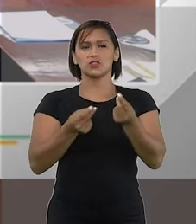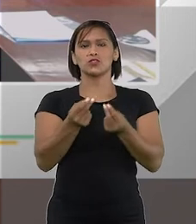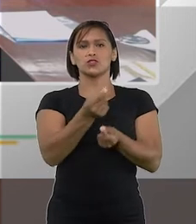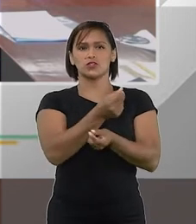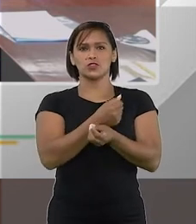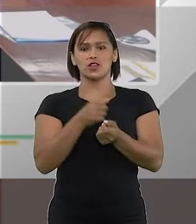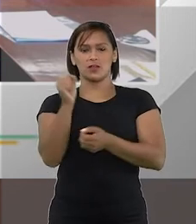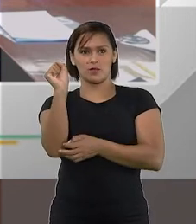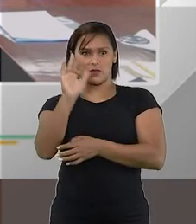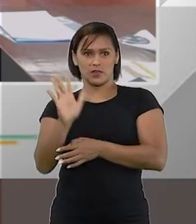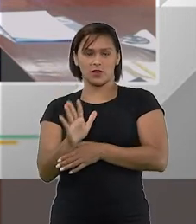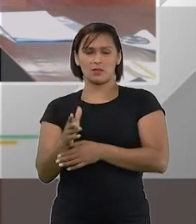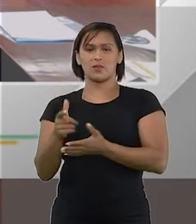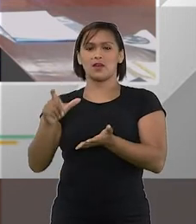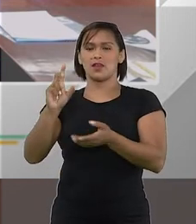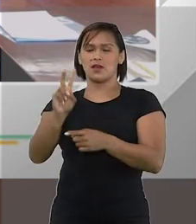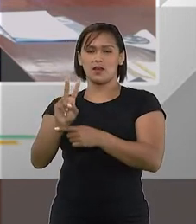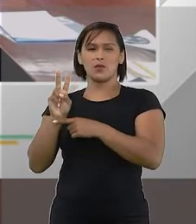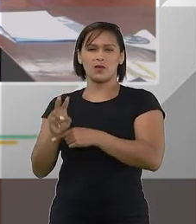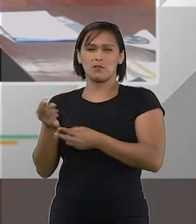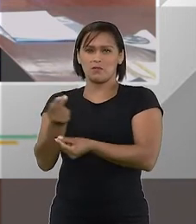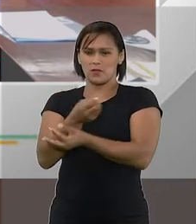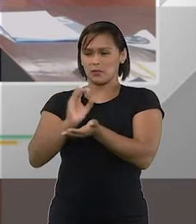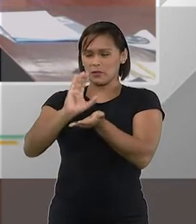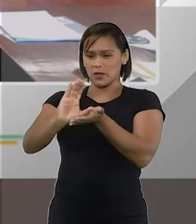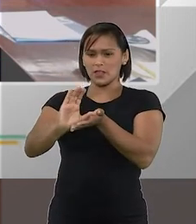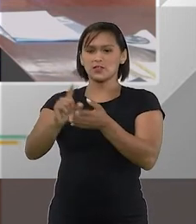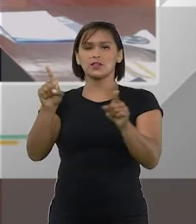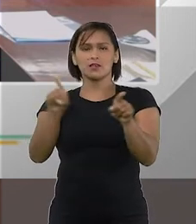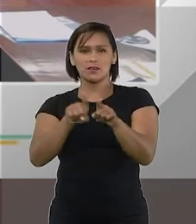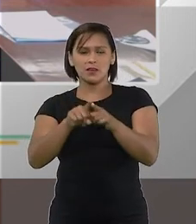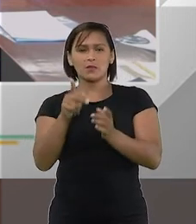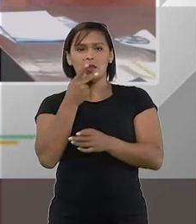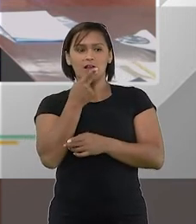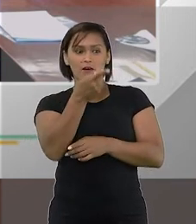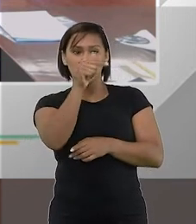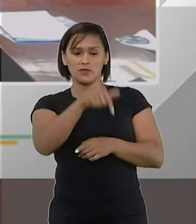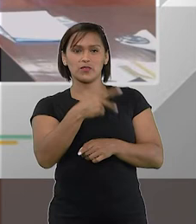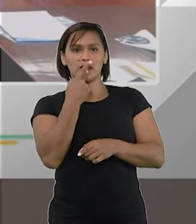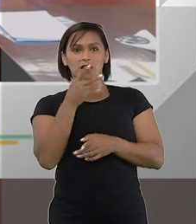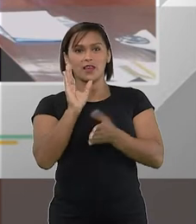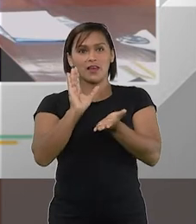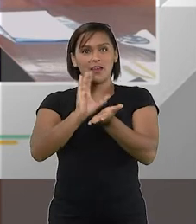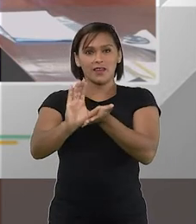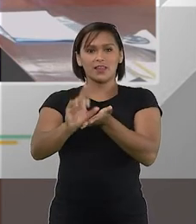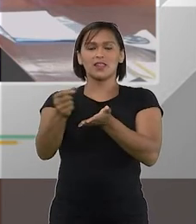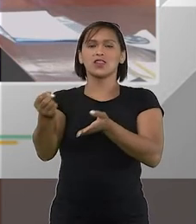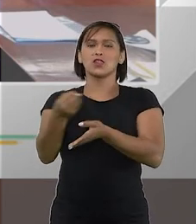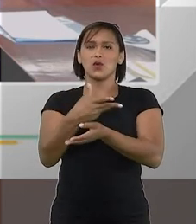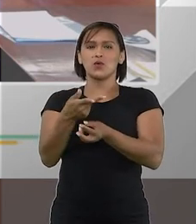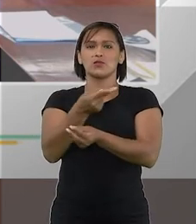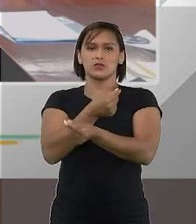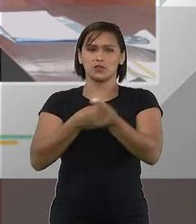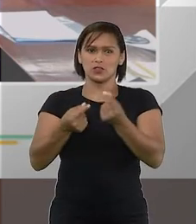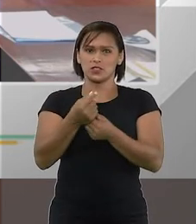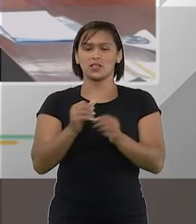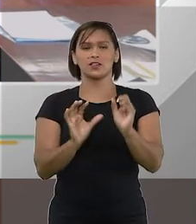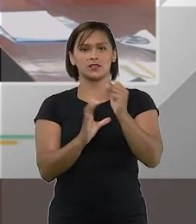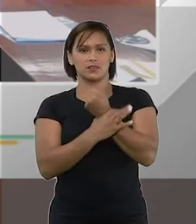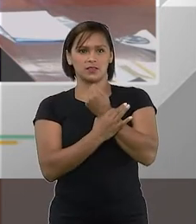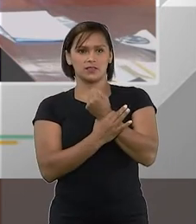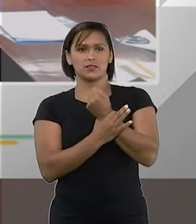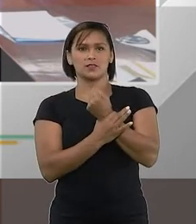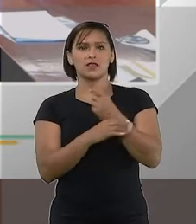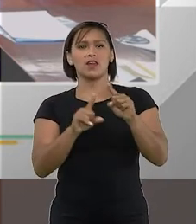ficar mais barato, os empréstimos ficarem mais baratos, nós estamos aqui também falando de entrada de dinheiro novo e